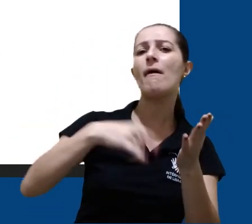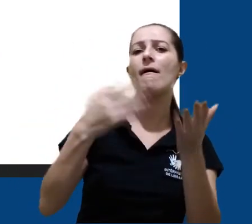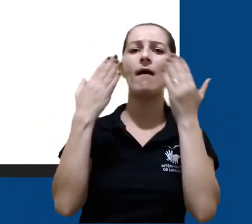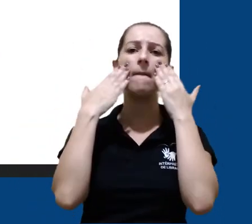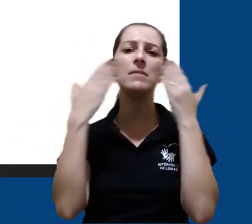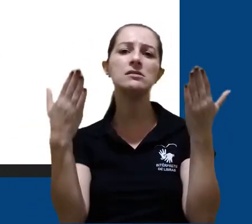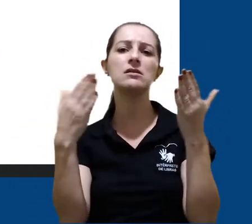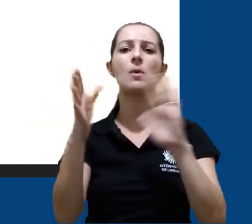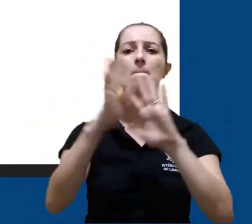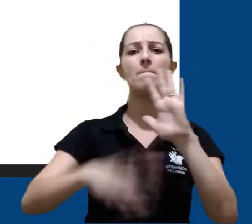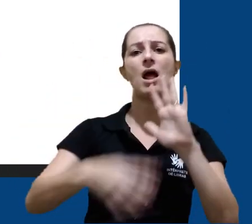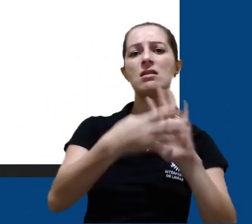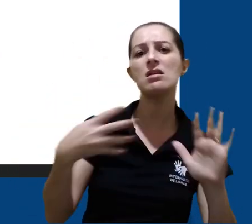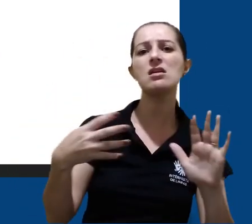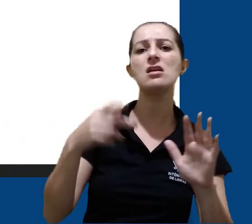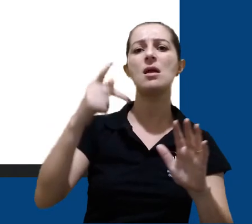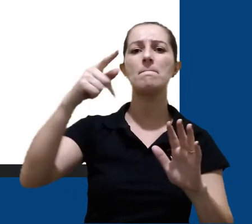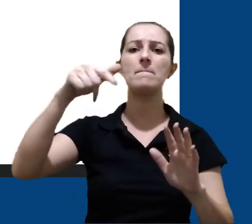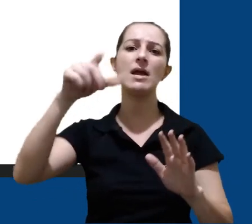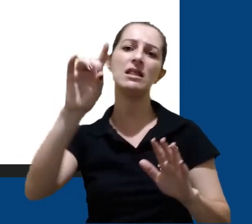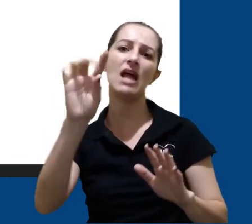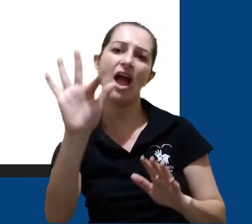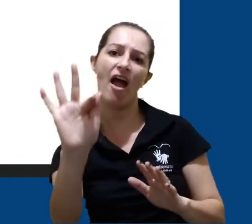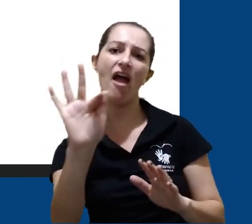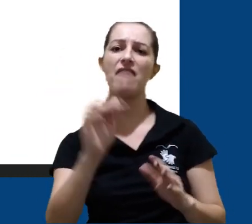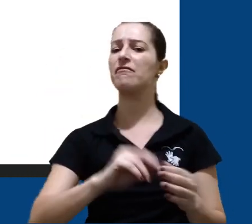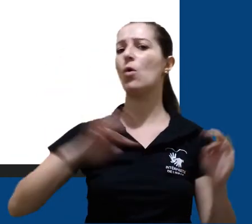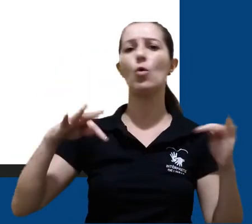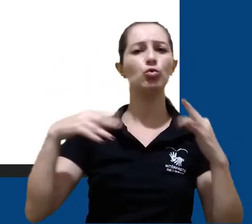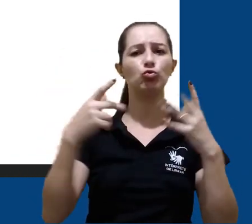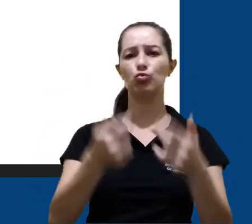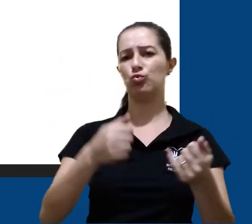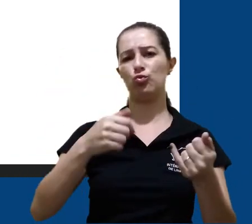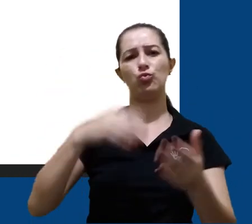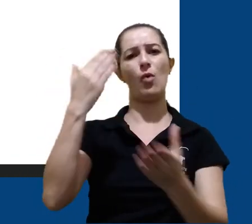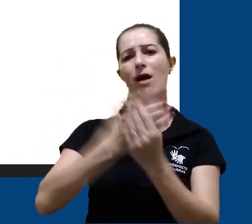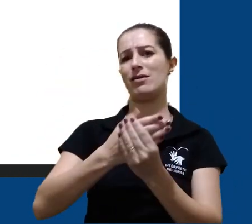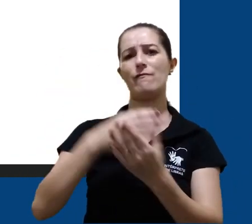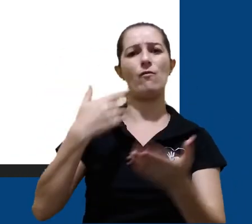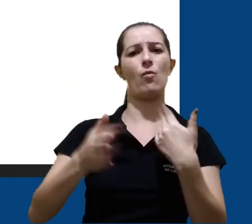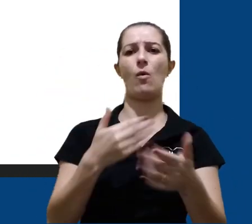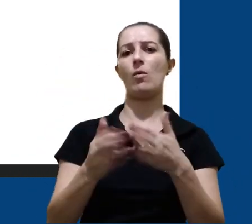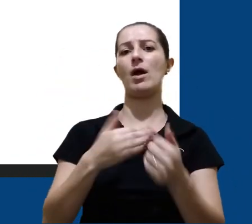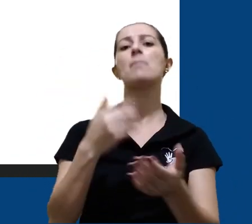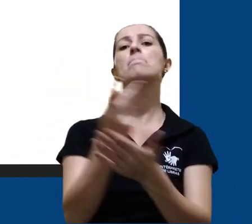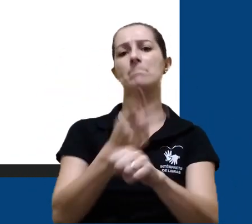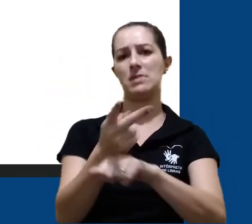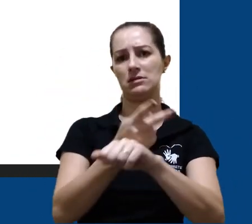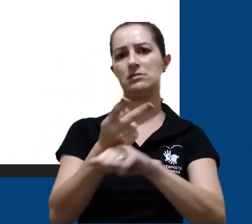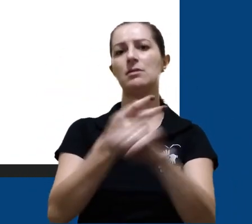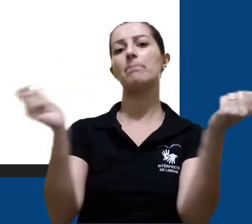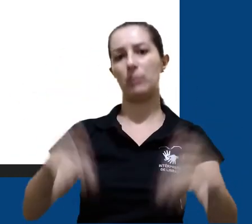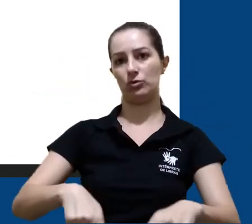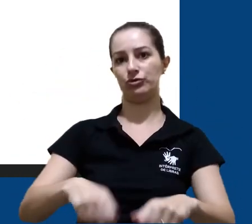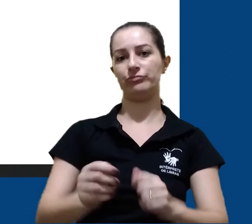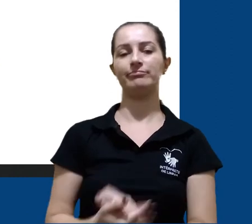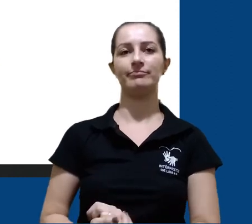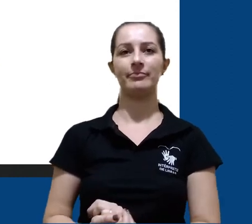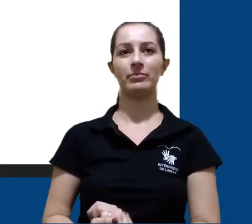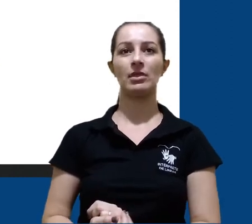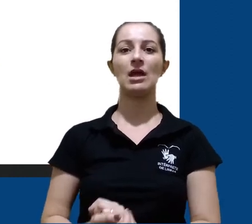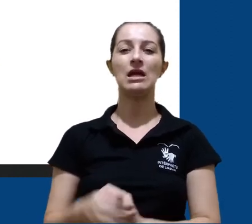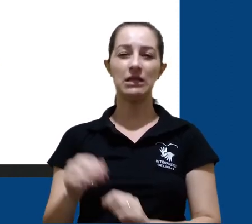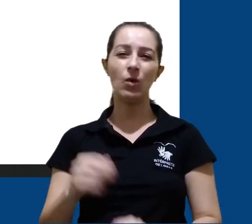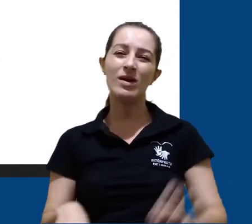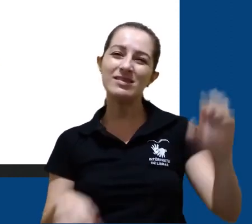apresentações, planilhas, PDFs ou todos os arquivos que foram enviados. No lado esquerdo da tela,